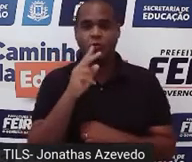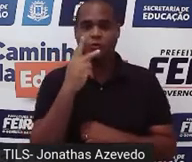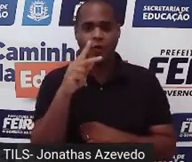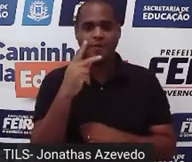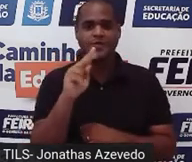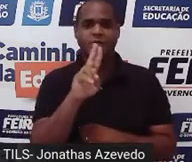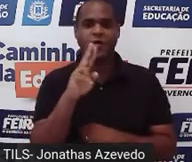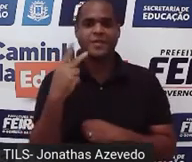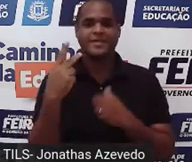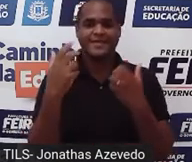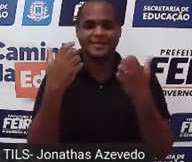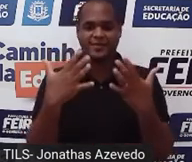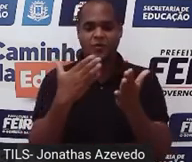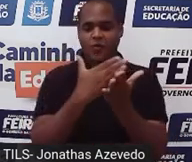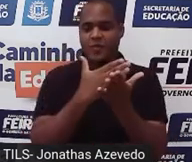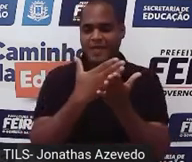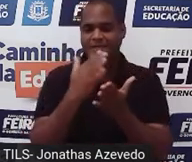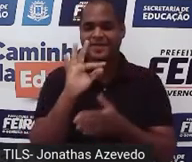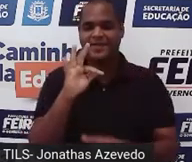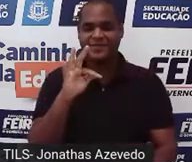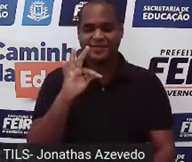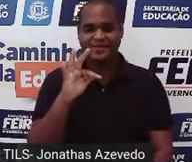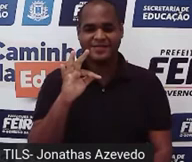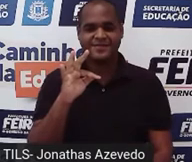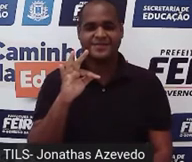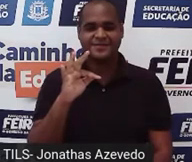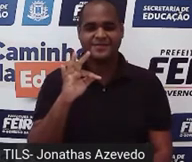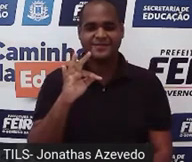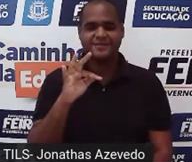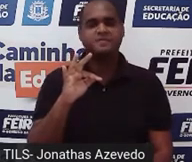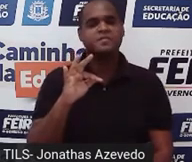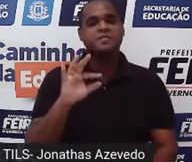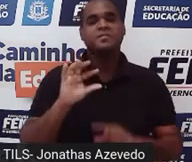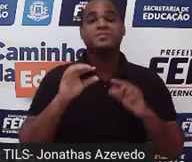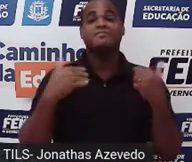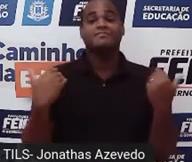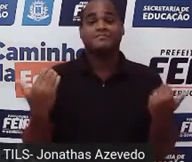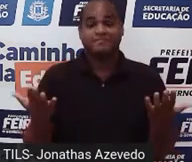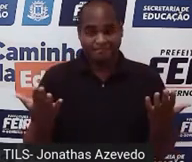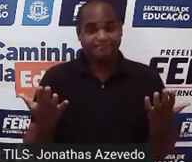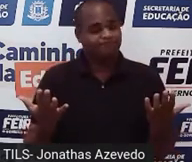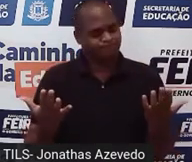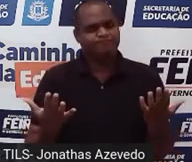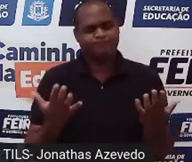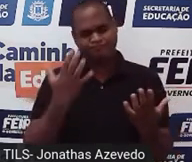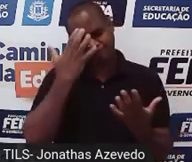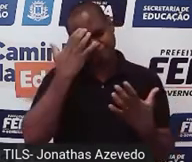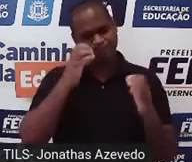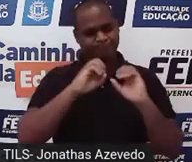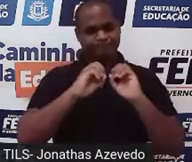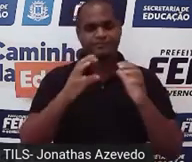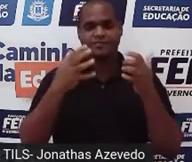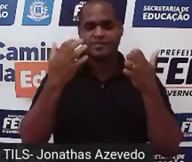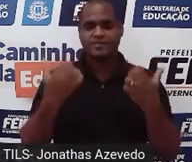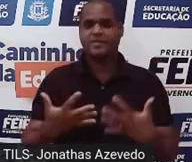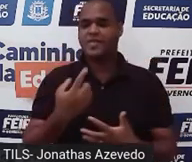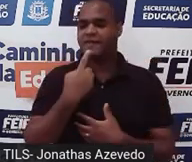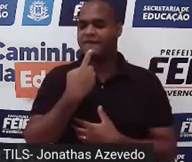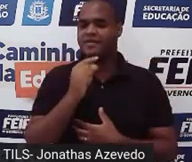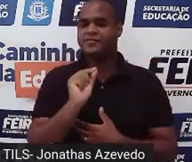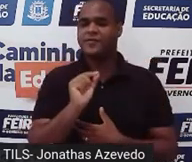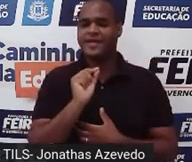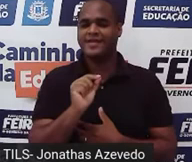começa começa com a letrinha F, então é claro que eu estou falando